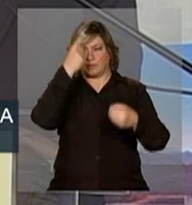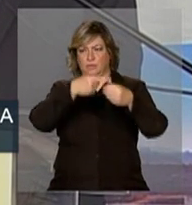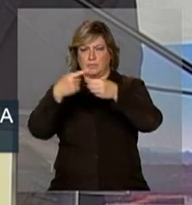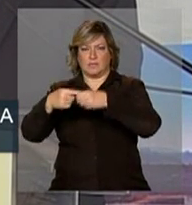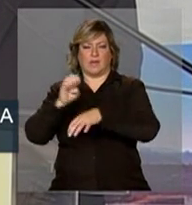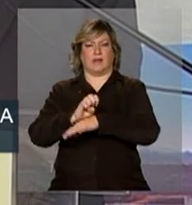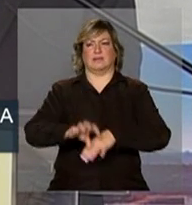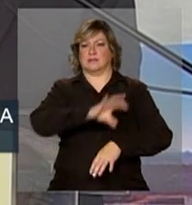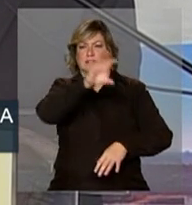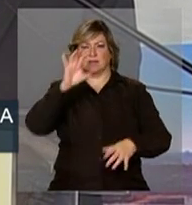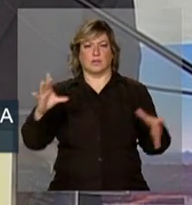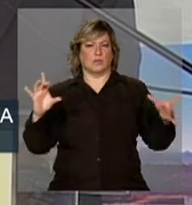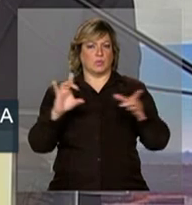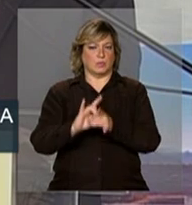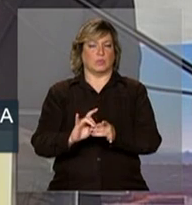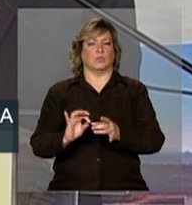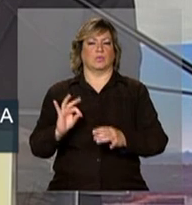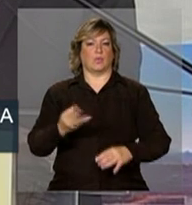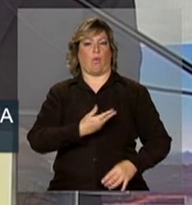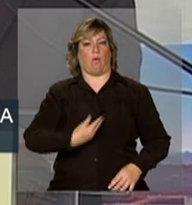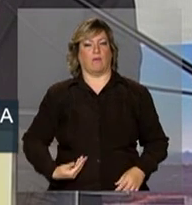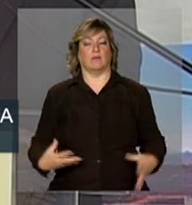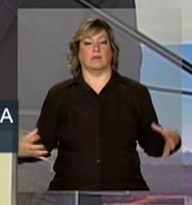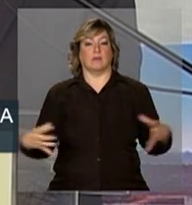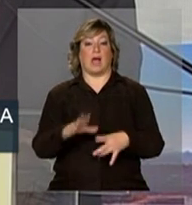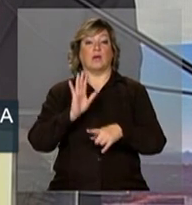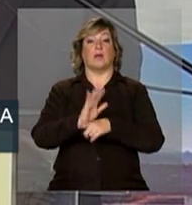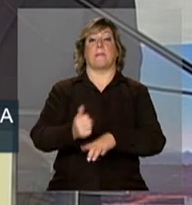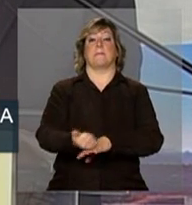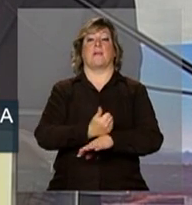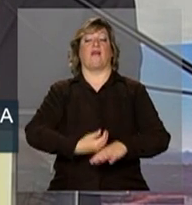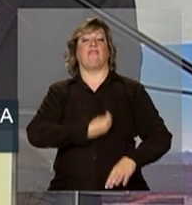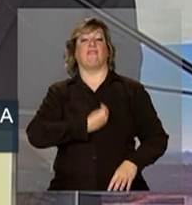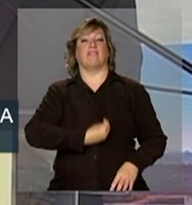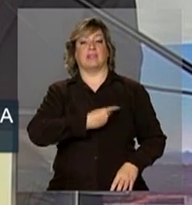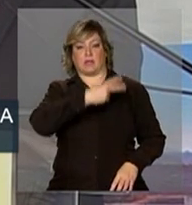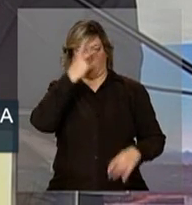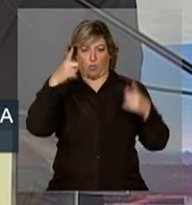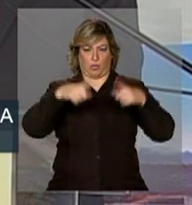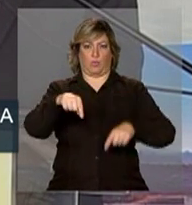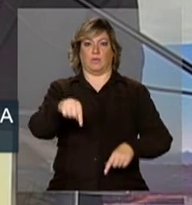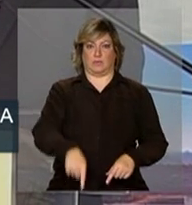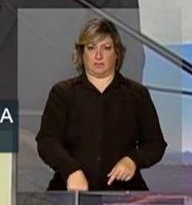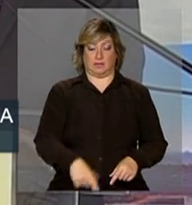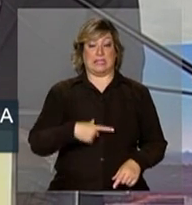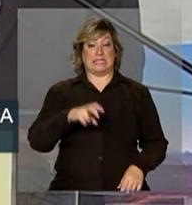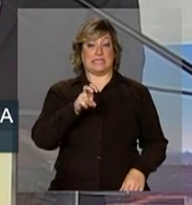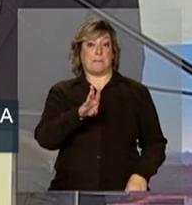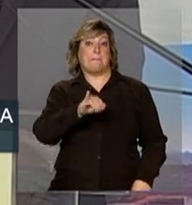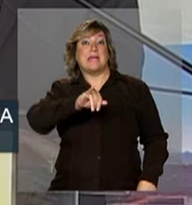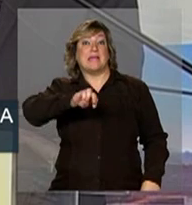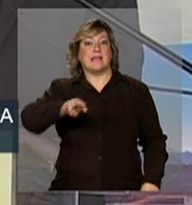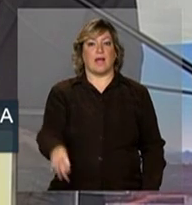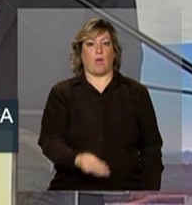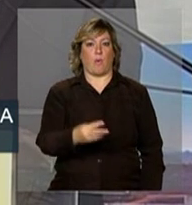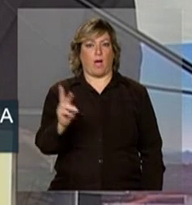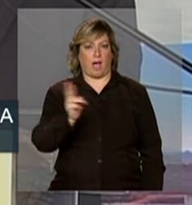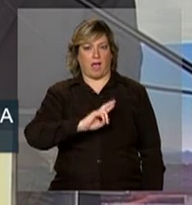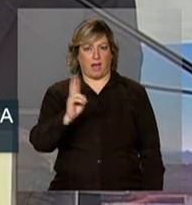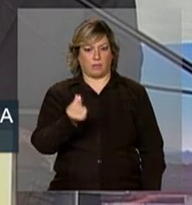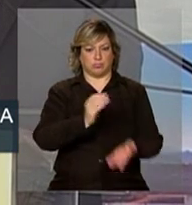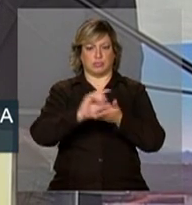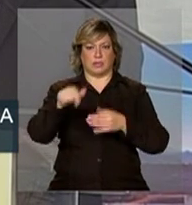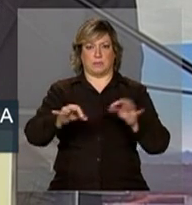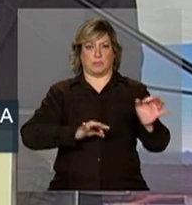ações para promover a melhoria da qualidade de vida da população local. Dos 5 bilhões de reais investidos no projeto,